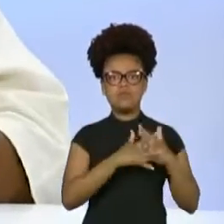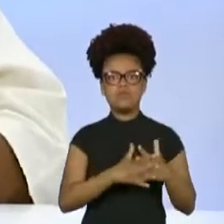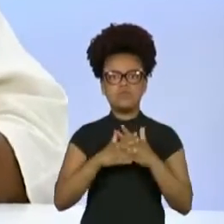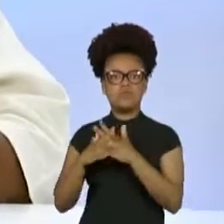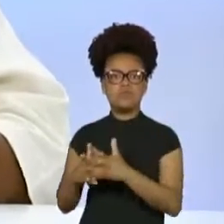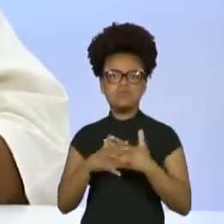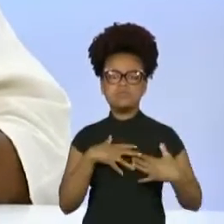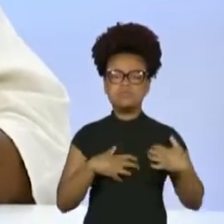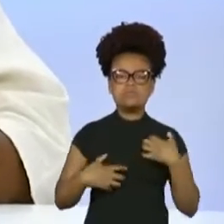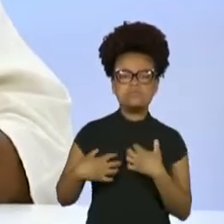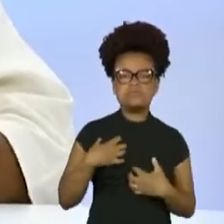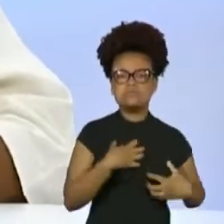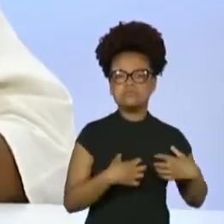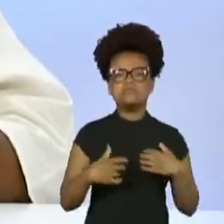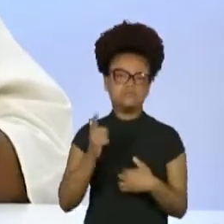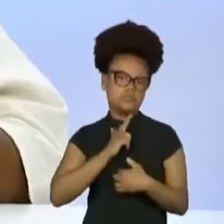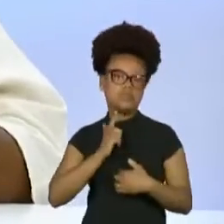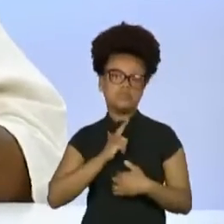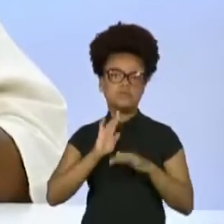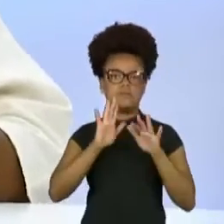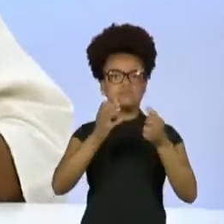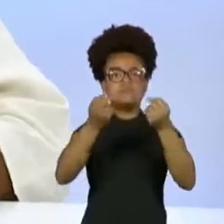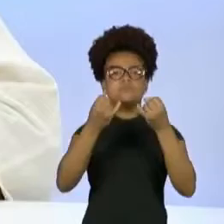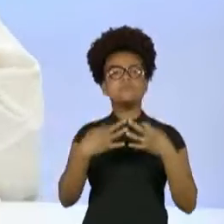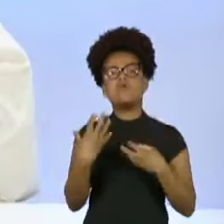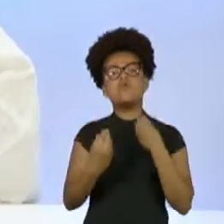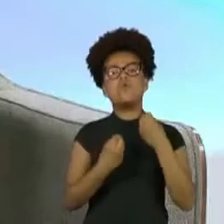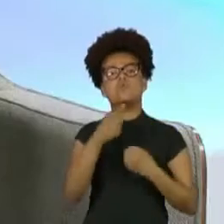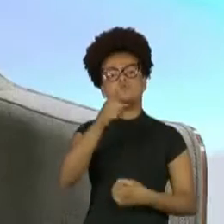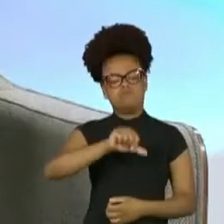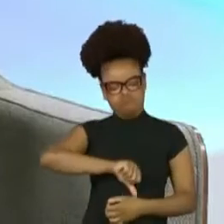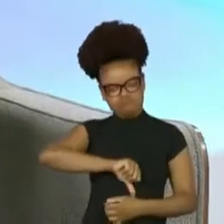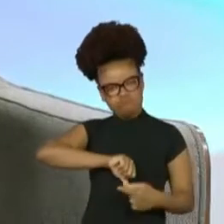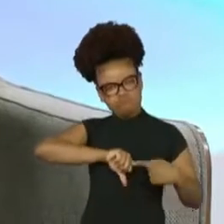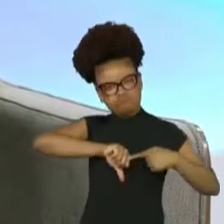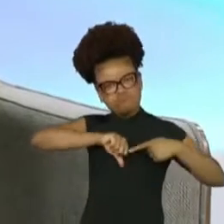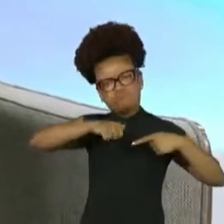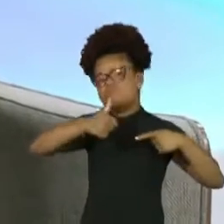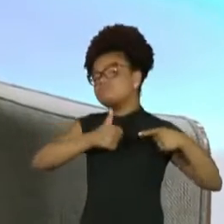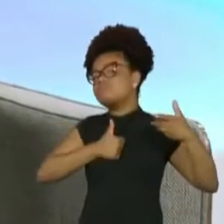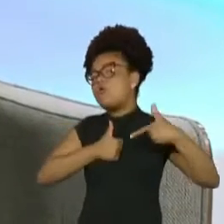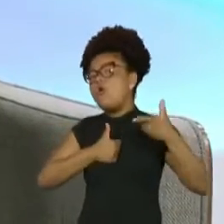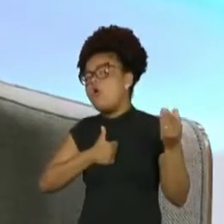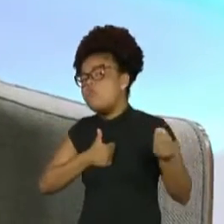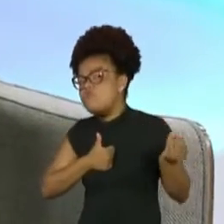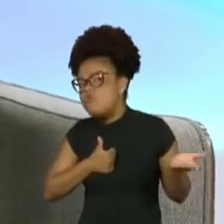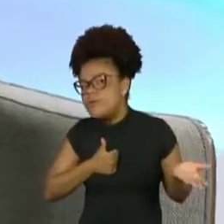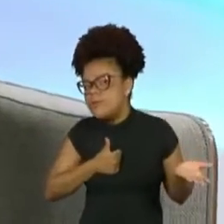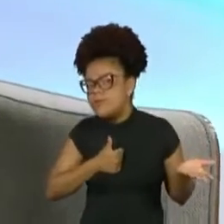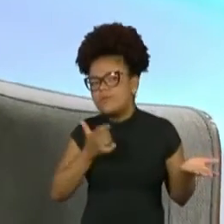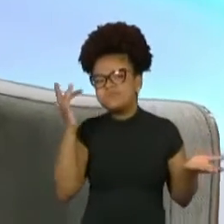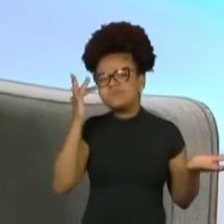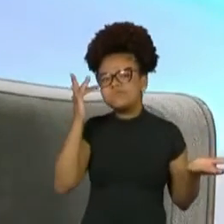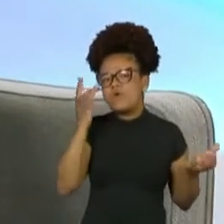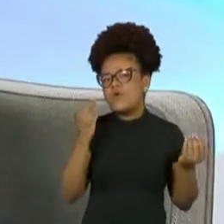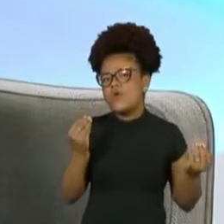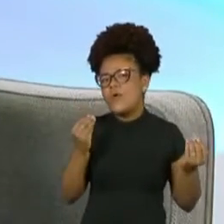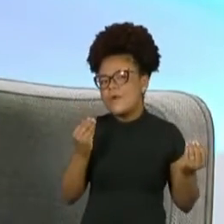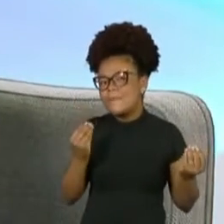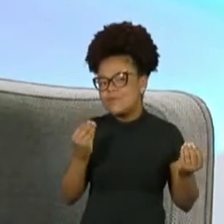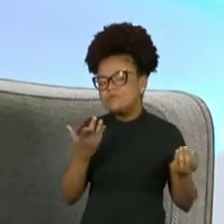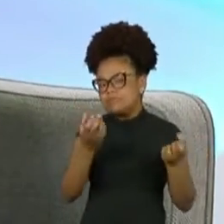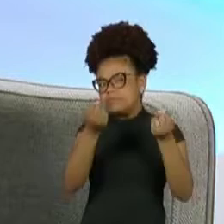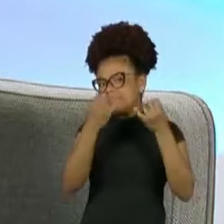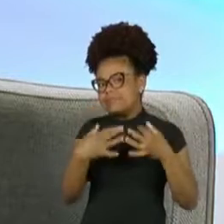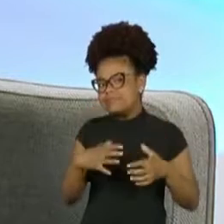você construiu a sua autoestima ao longo da vida? O que a maturidade te trouxe de melhor? Era isso que eu ia te falar.